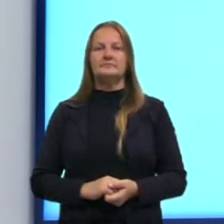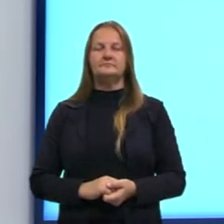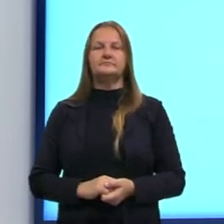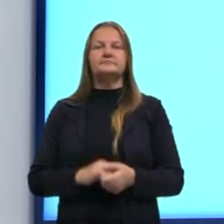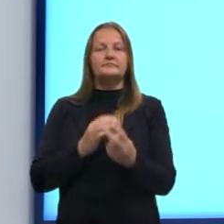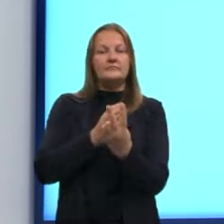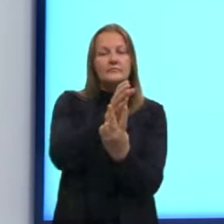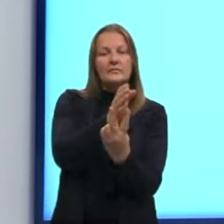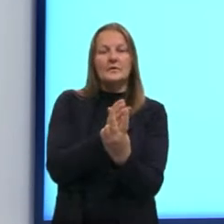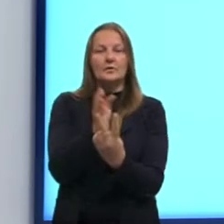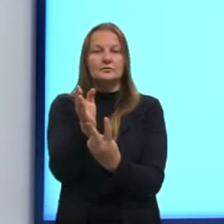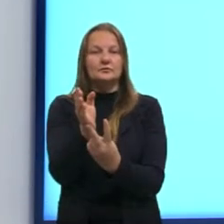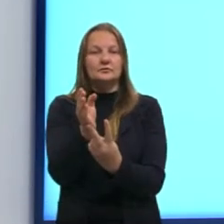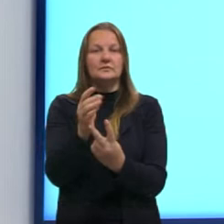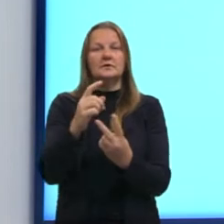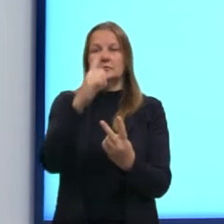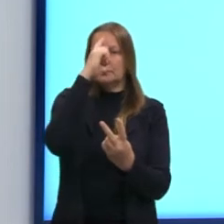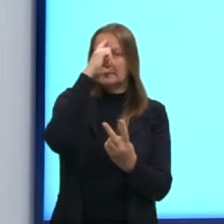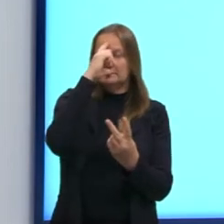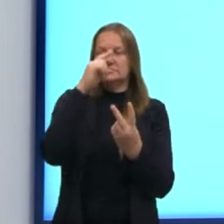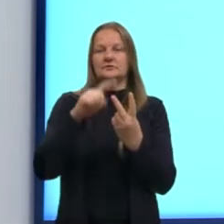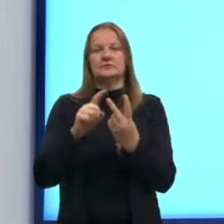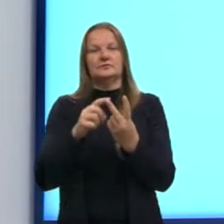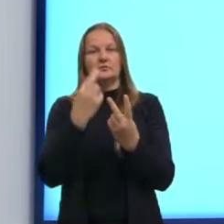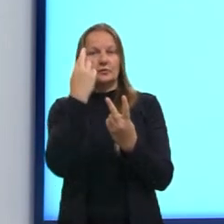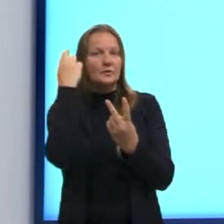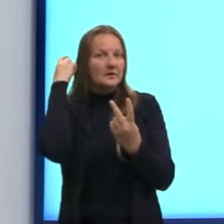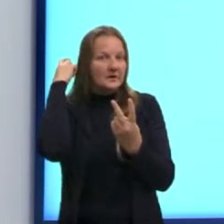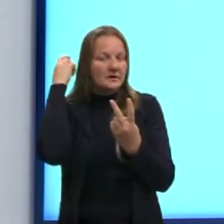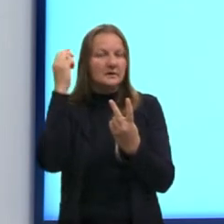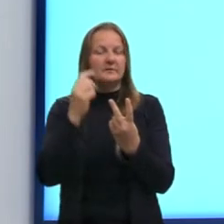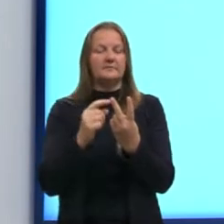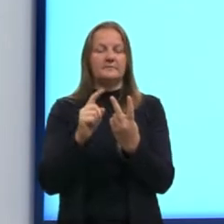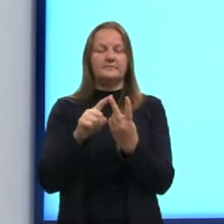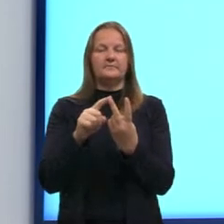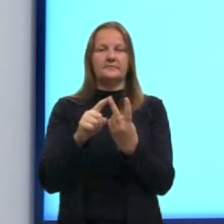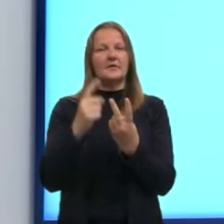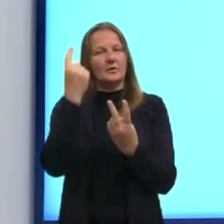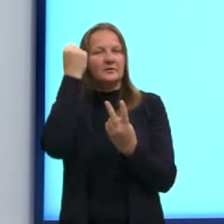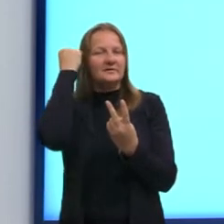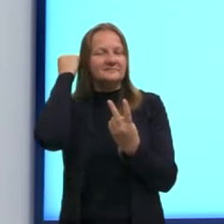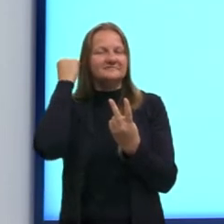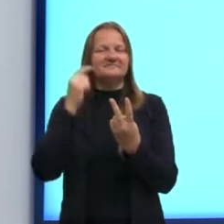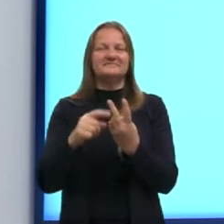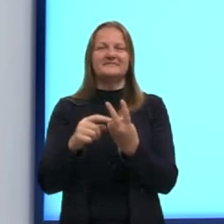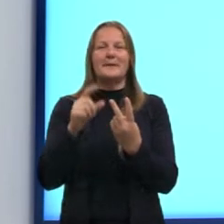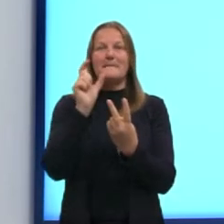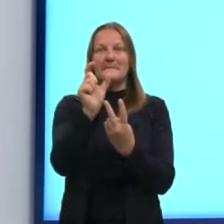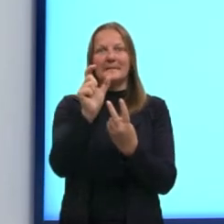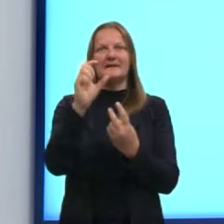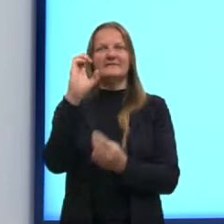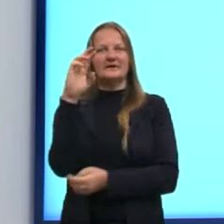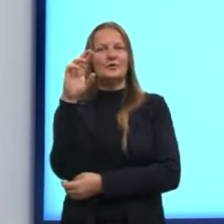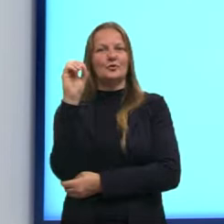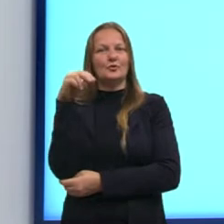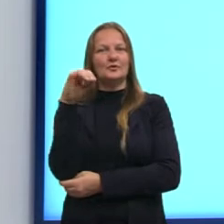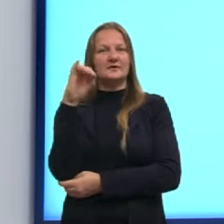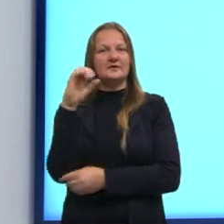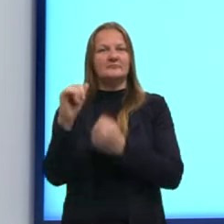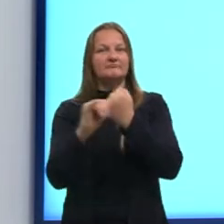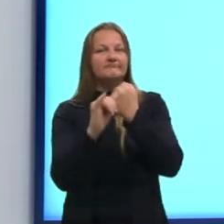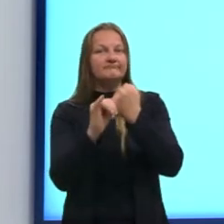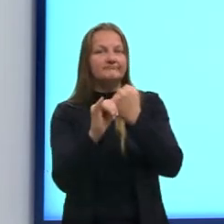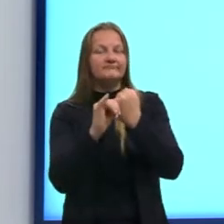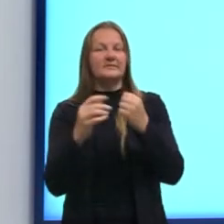dois casos, tanto na origem latina quanto na origem grega, a gente tem a palavra crônica aí ligada